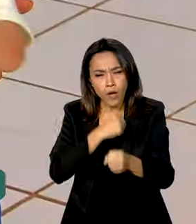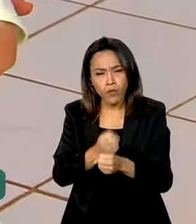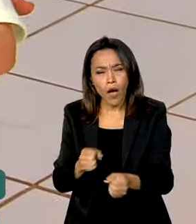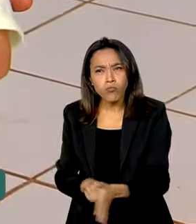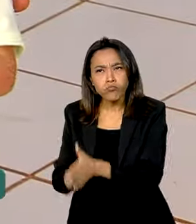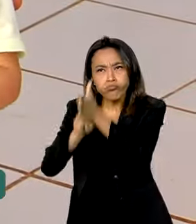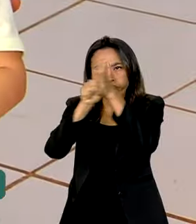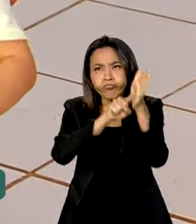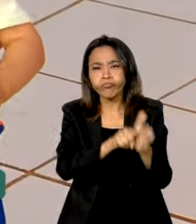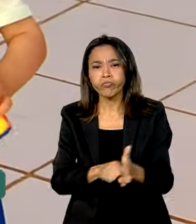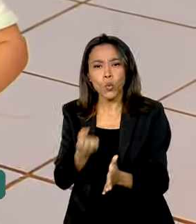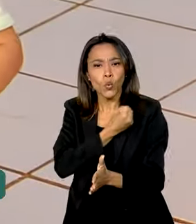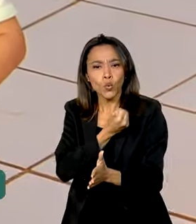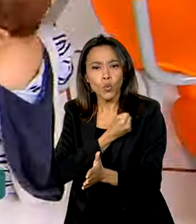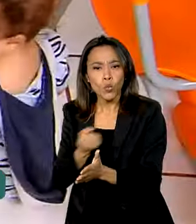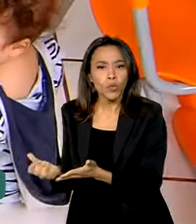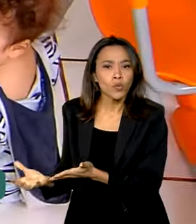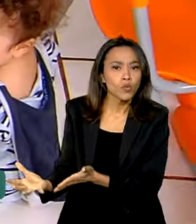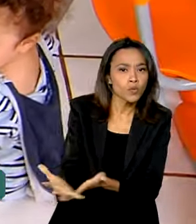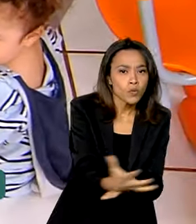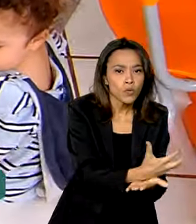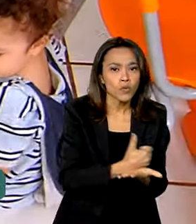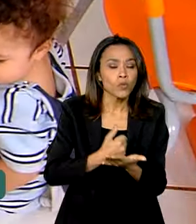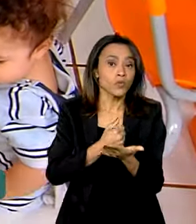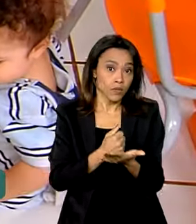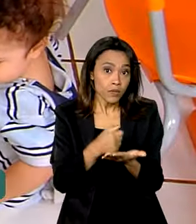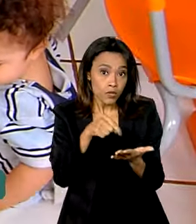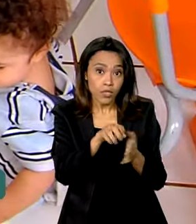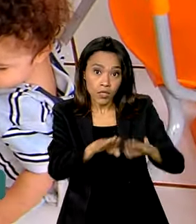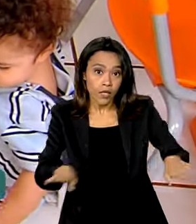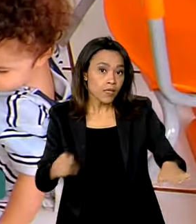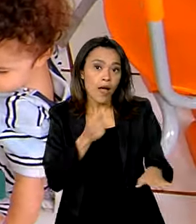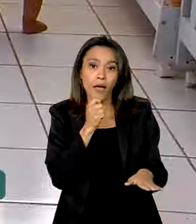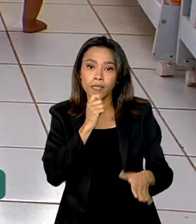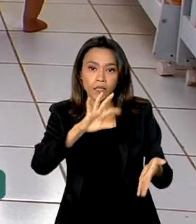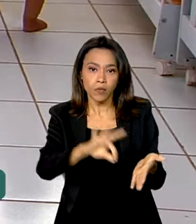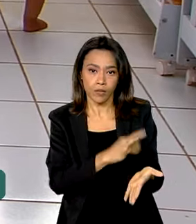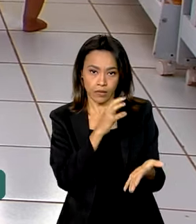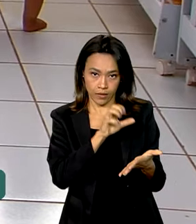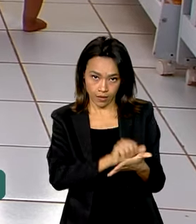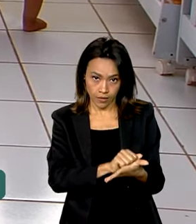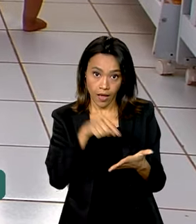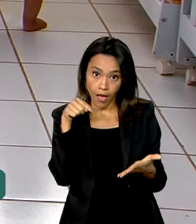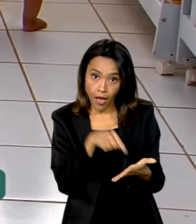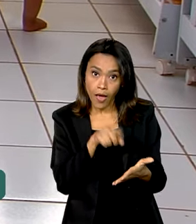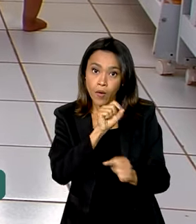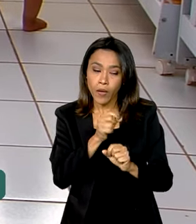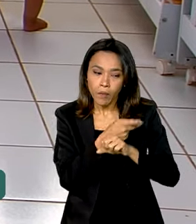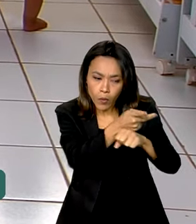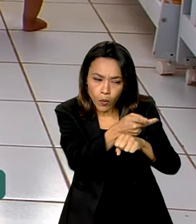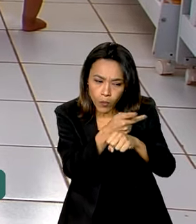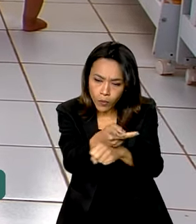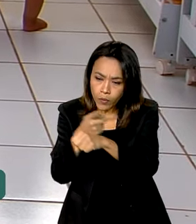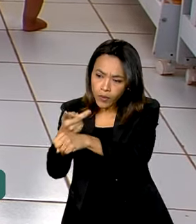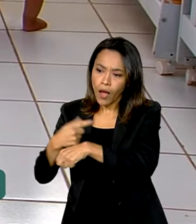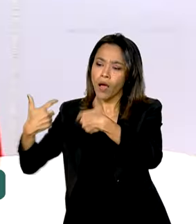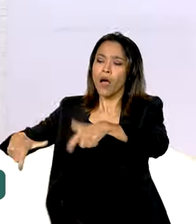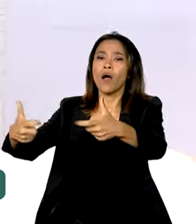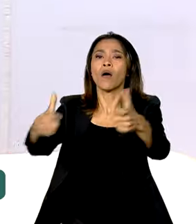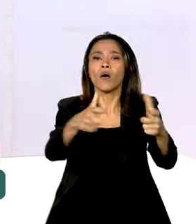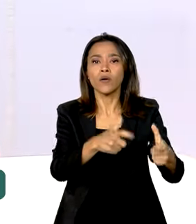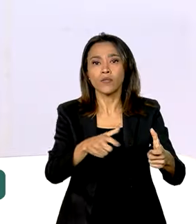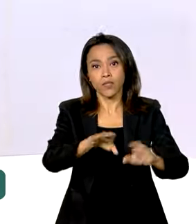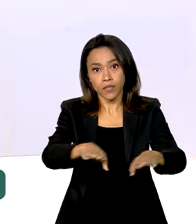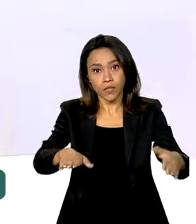a quantidade de crianças não matriculadas. Esses procedimentos incluem a estratégia de busca ativa das crianças até